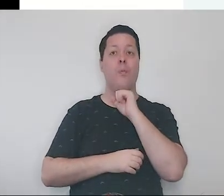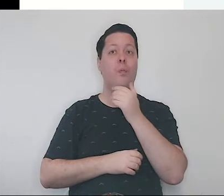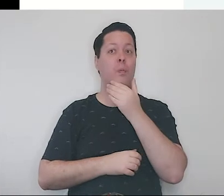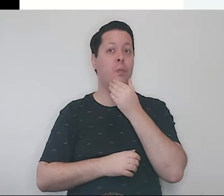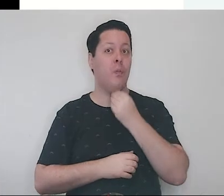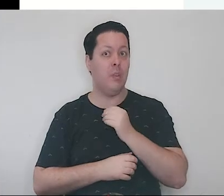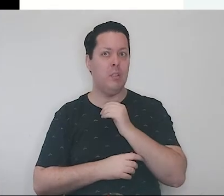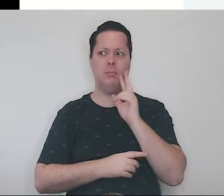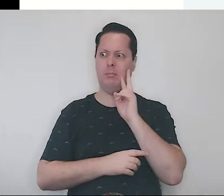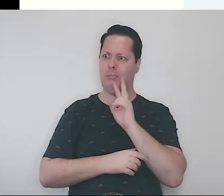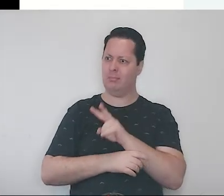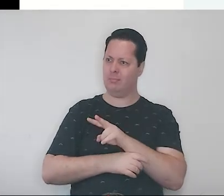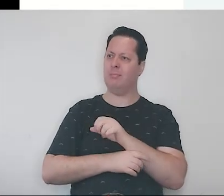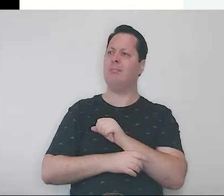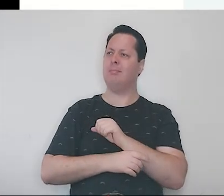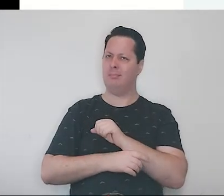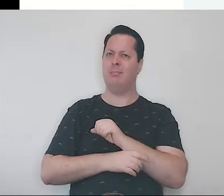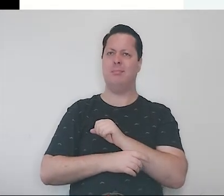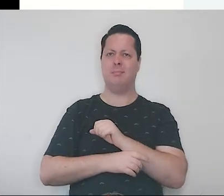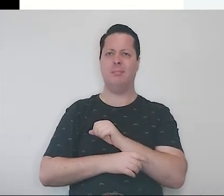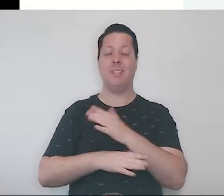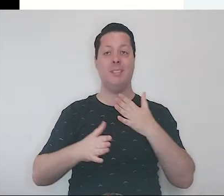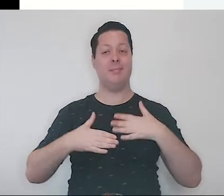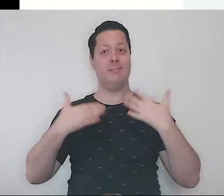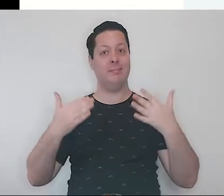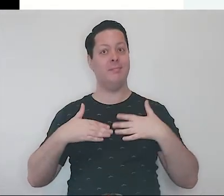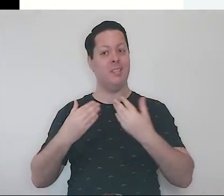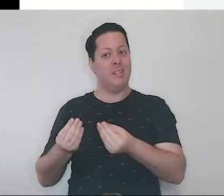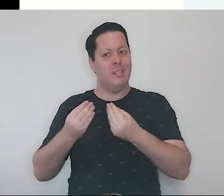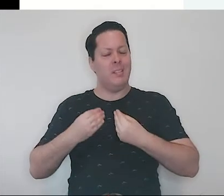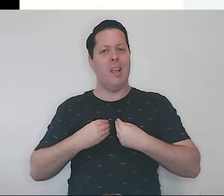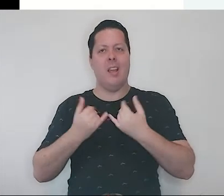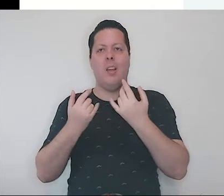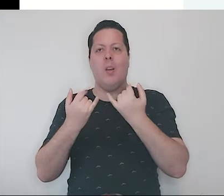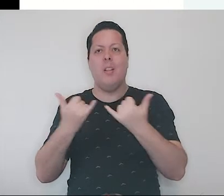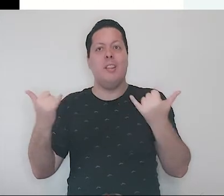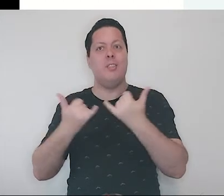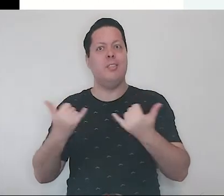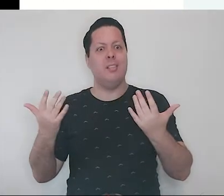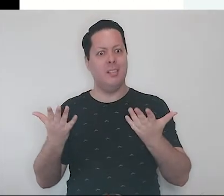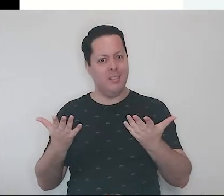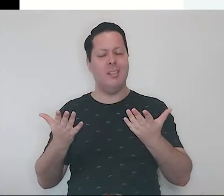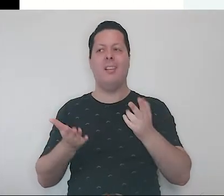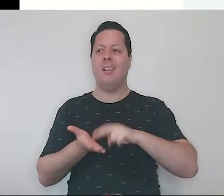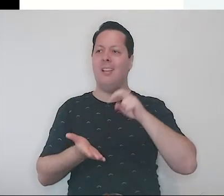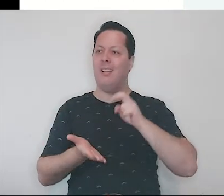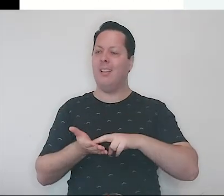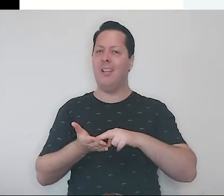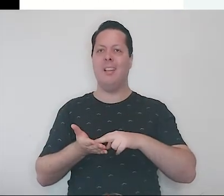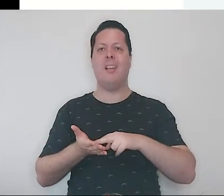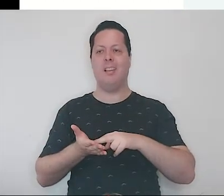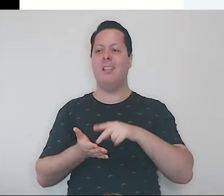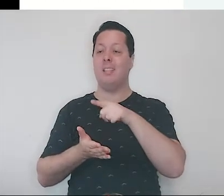cororim su tom tom. O velhinho ficou muito alegre com aquela música toda. E ele foi muito bem recebido